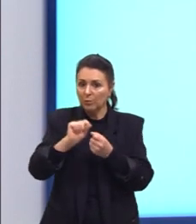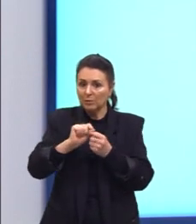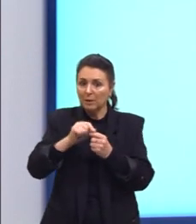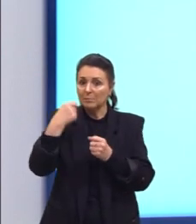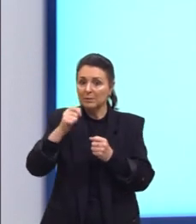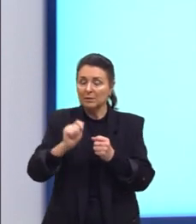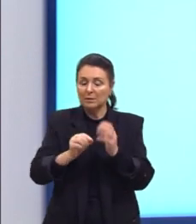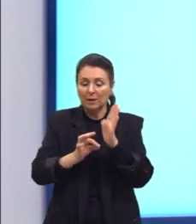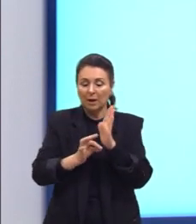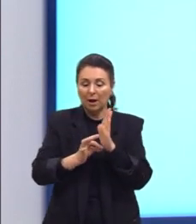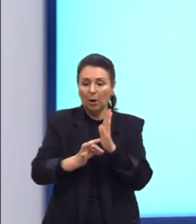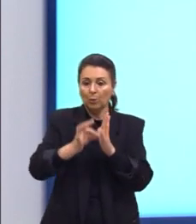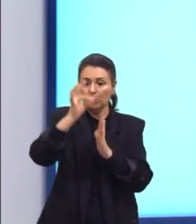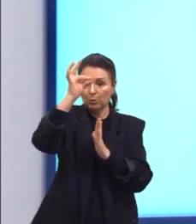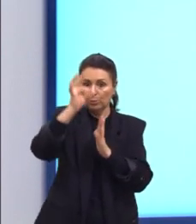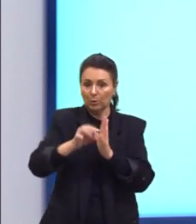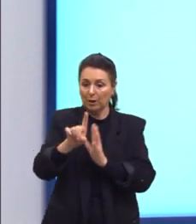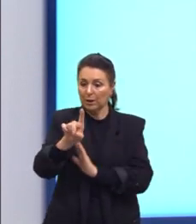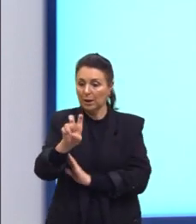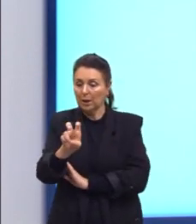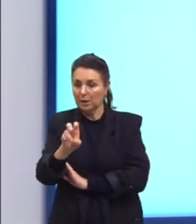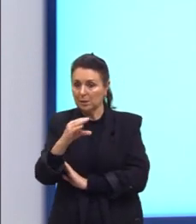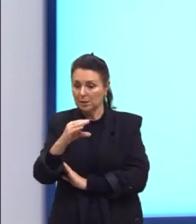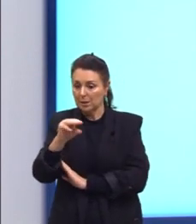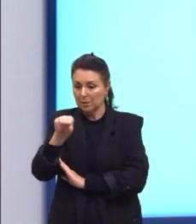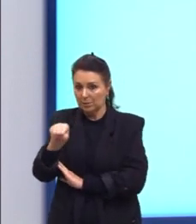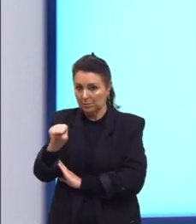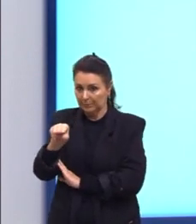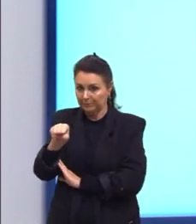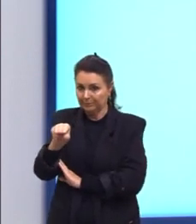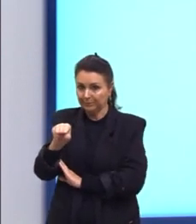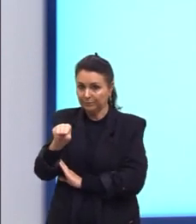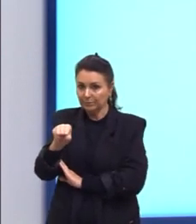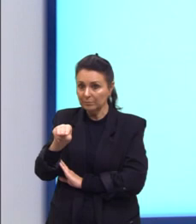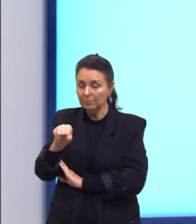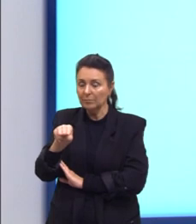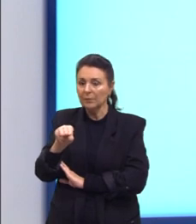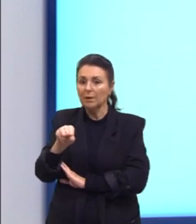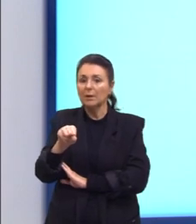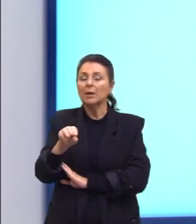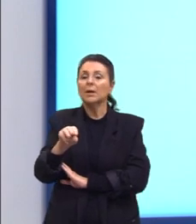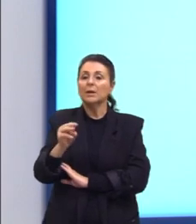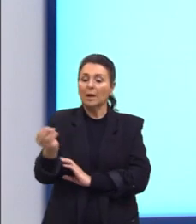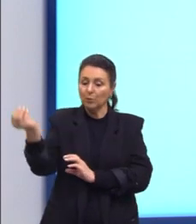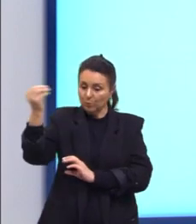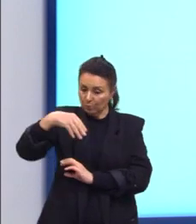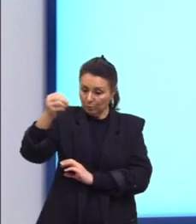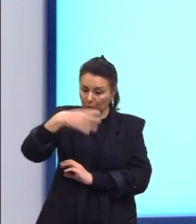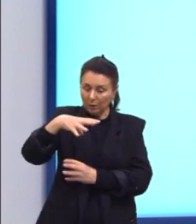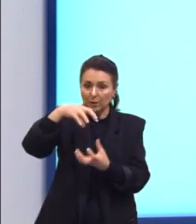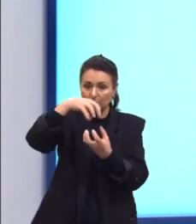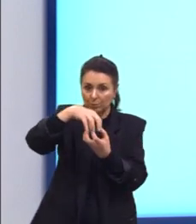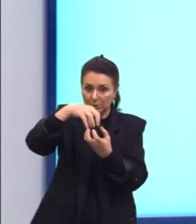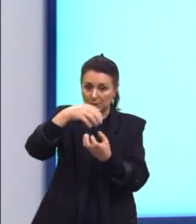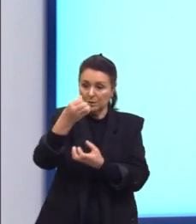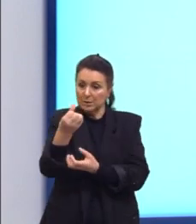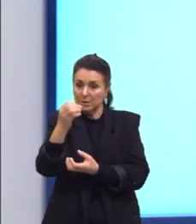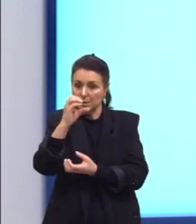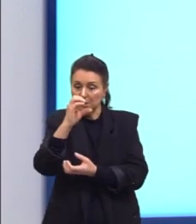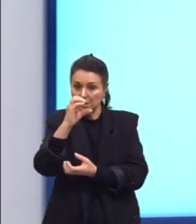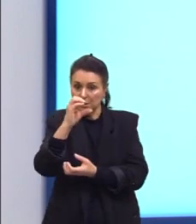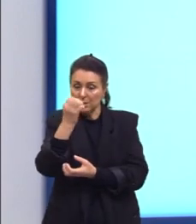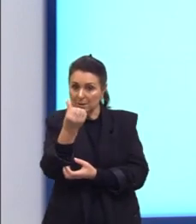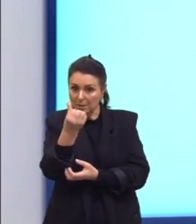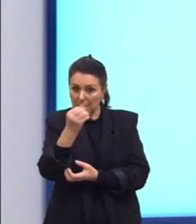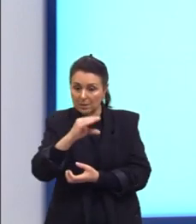altura de pelo menos 15 centímetros, né? E aí nós vamos adicionar essas bolinhas que tem, então, 6 centímetros